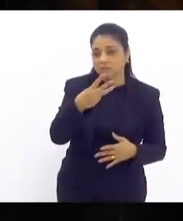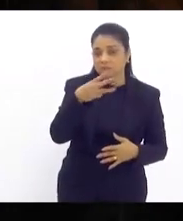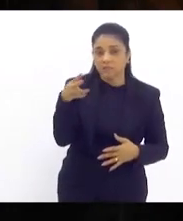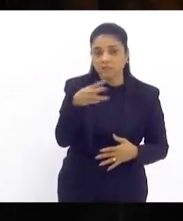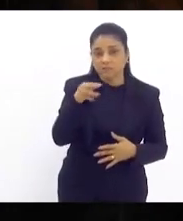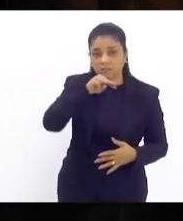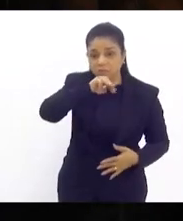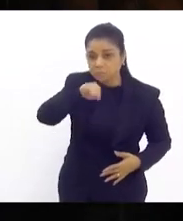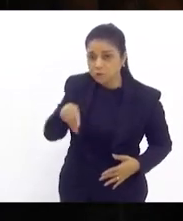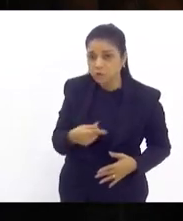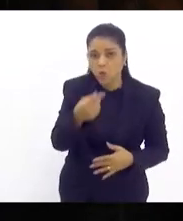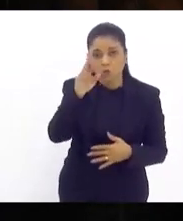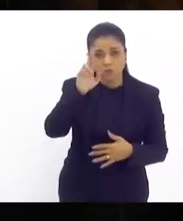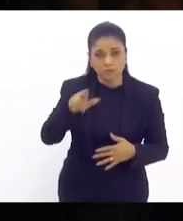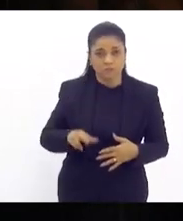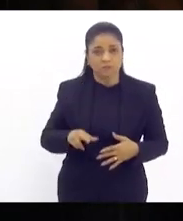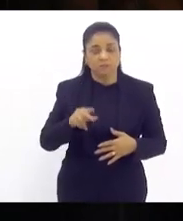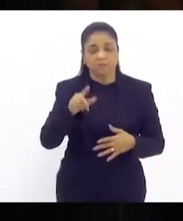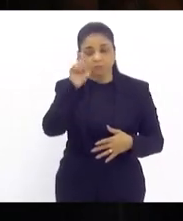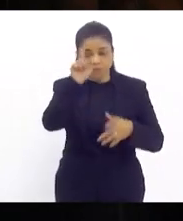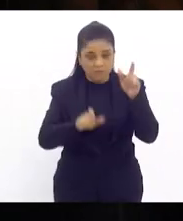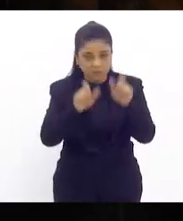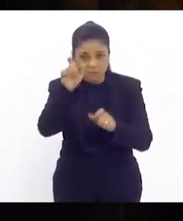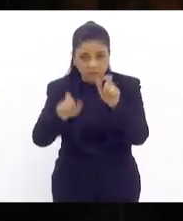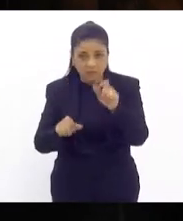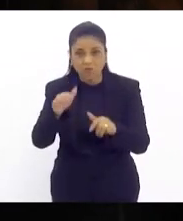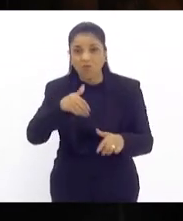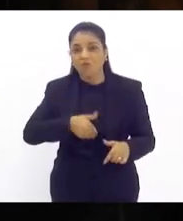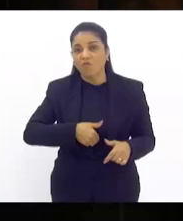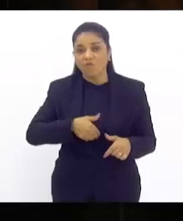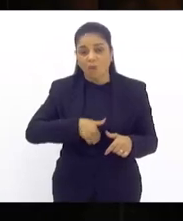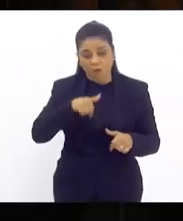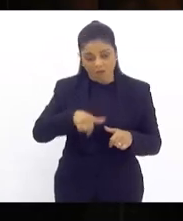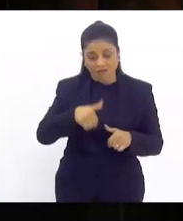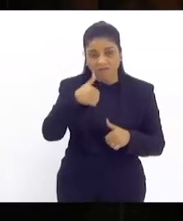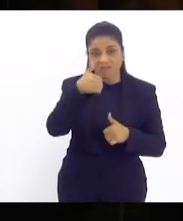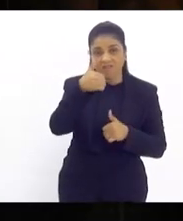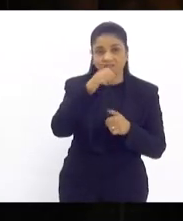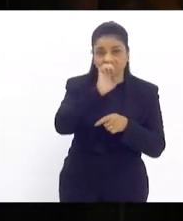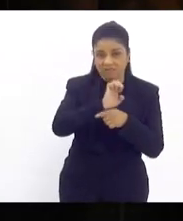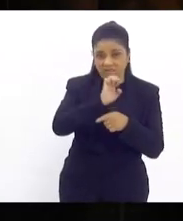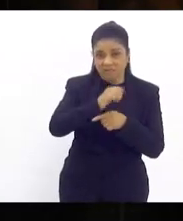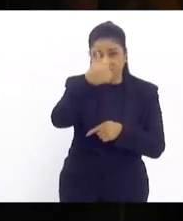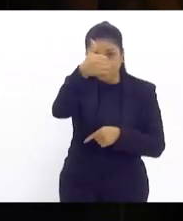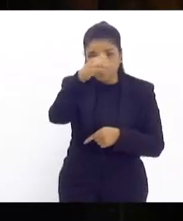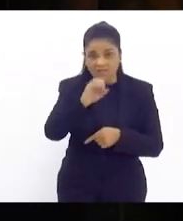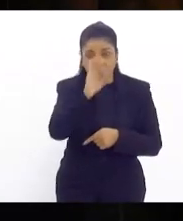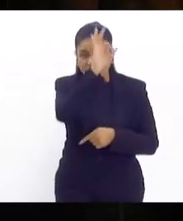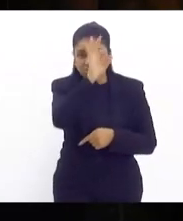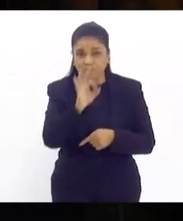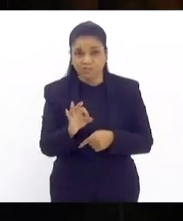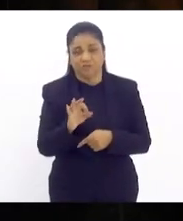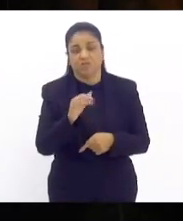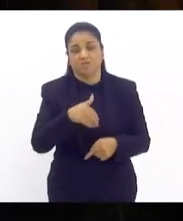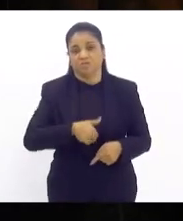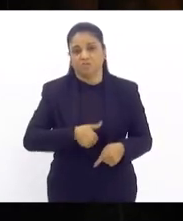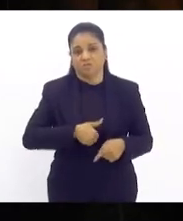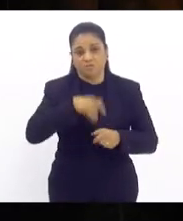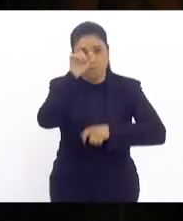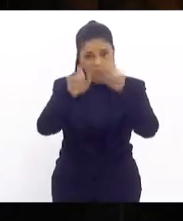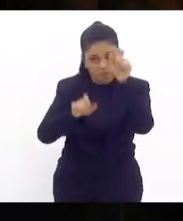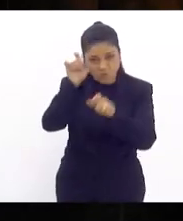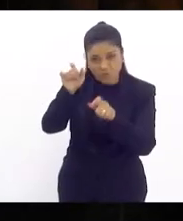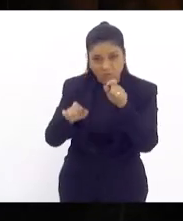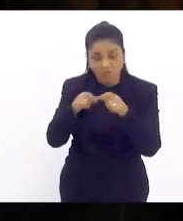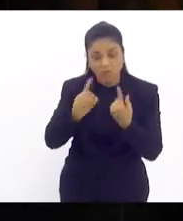de brasileiros passando fome e aqui no Rio de Janeiro temos 10% dos famintos do Brasil então quando falamos